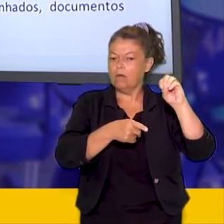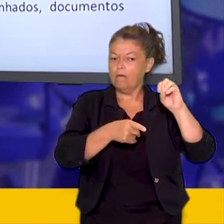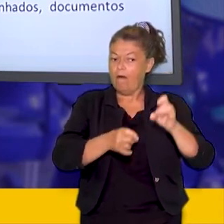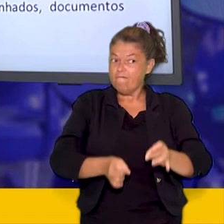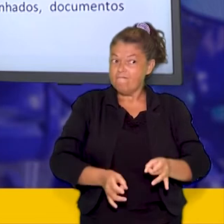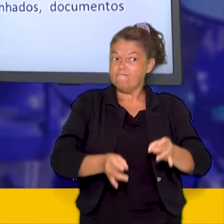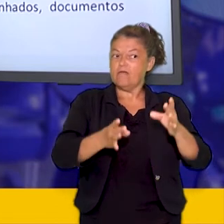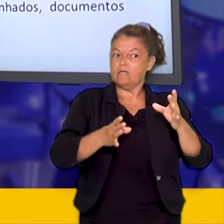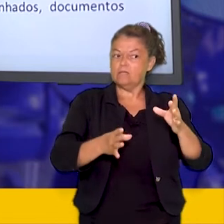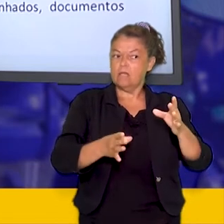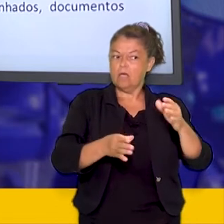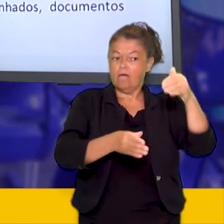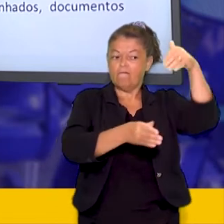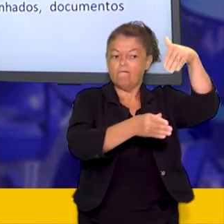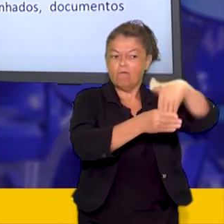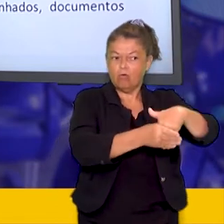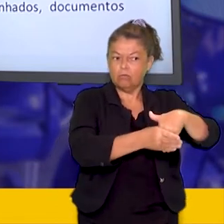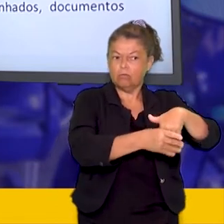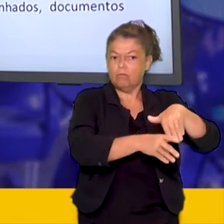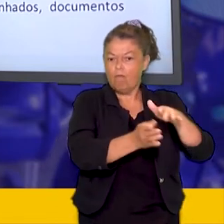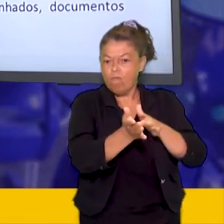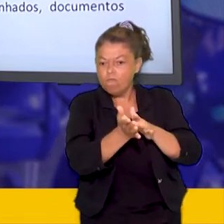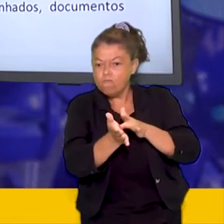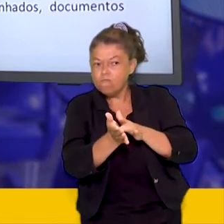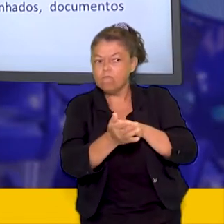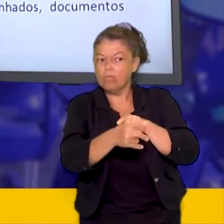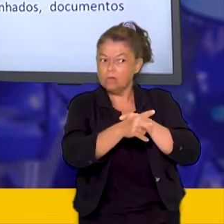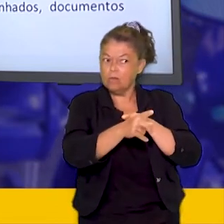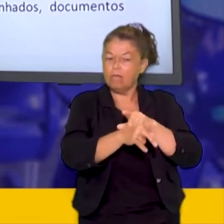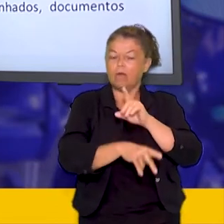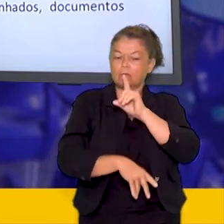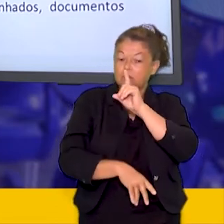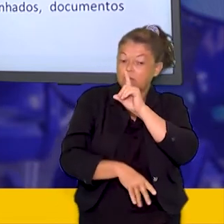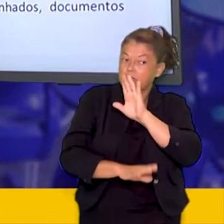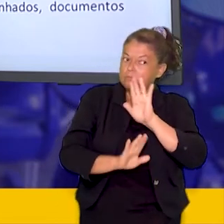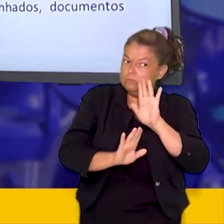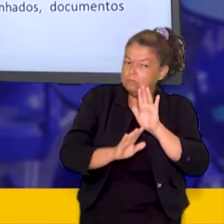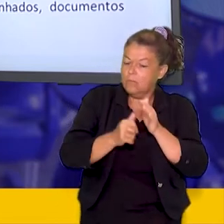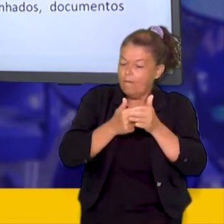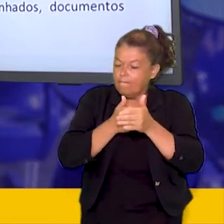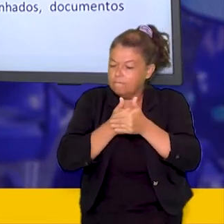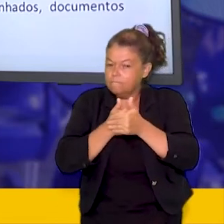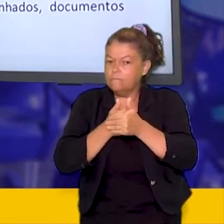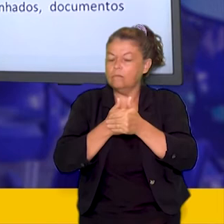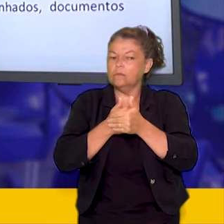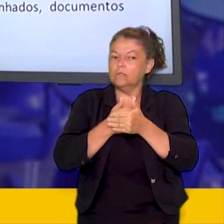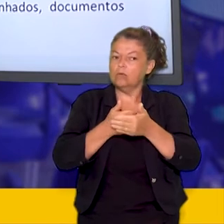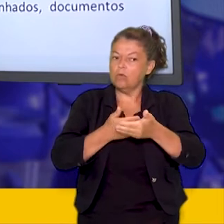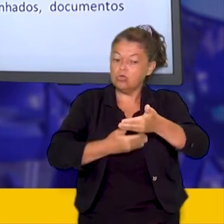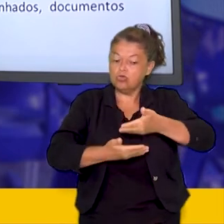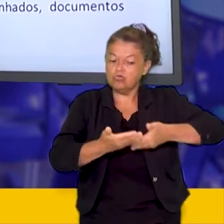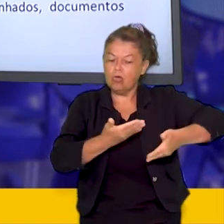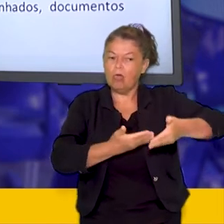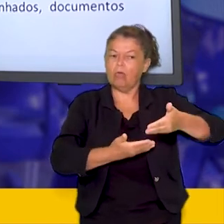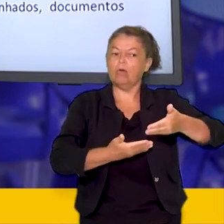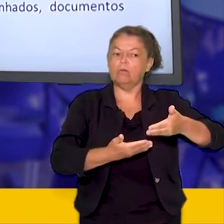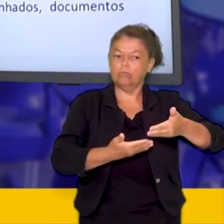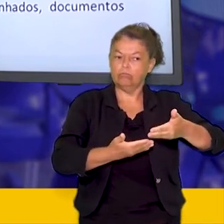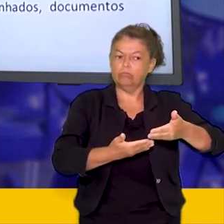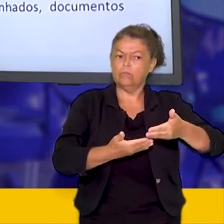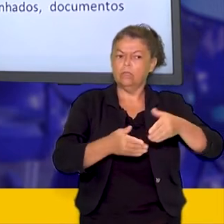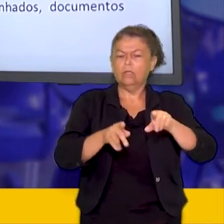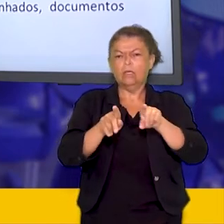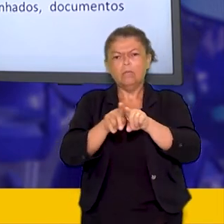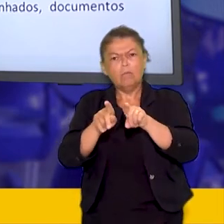Havia igualmente o voto fantasma, assim como a troca de favores e muitas fraudes